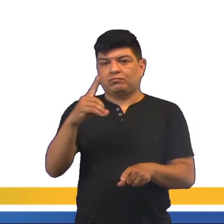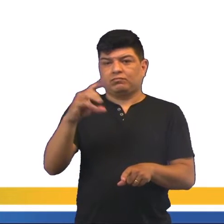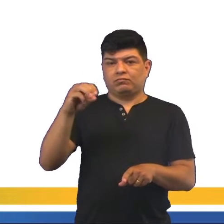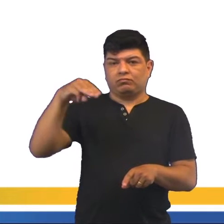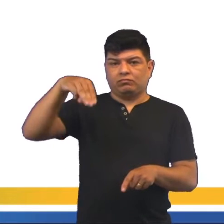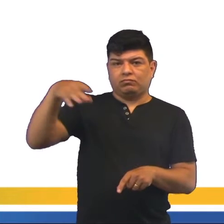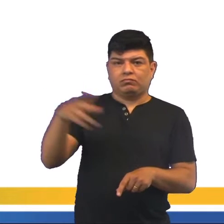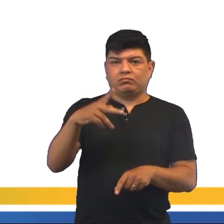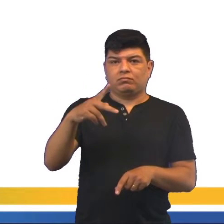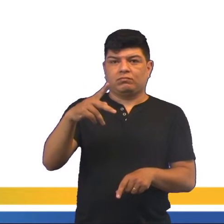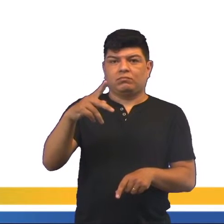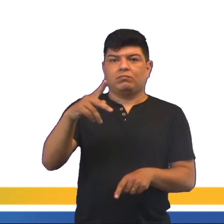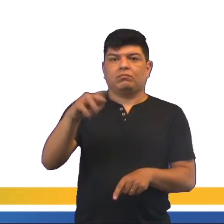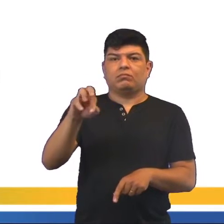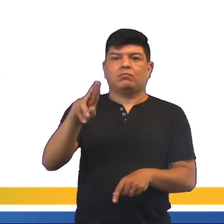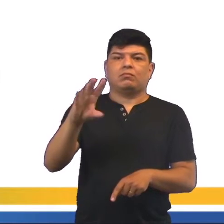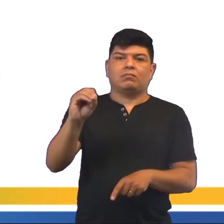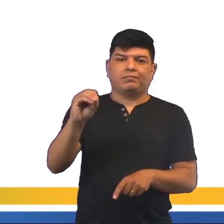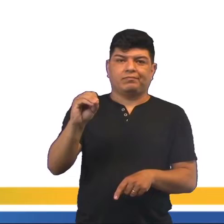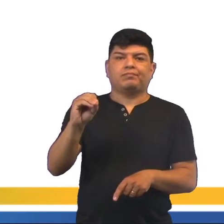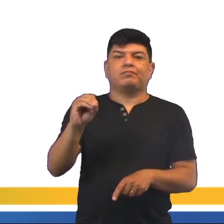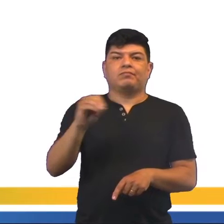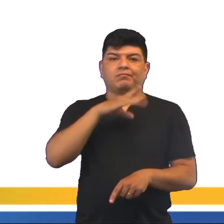I, que acabou ficando desgastada.